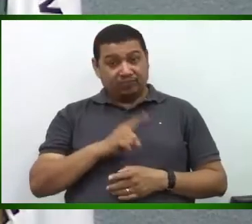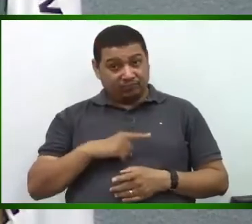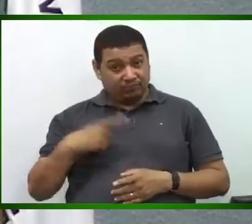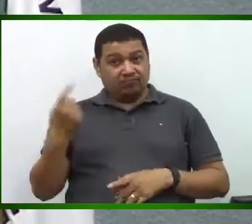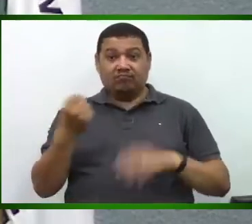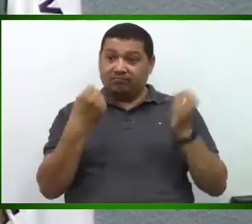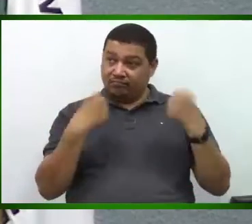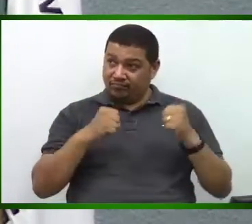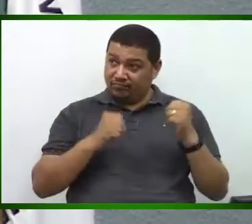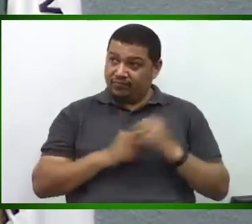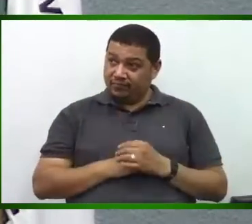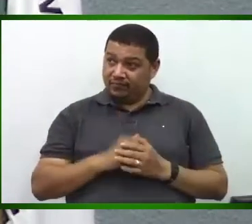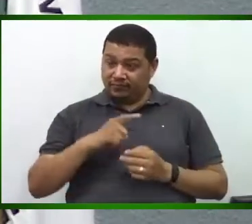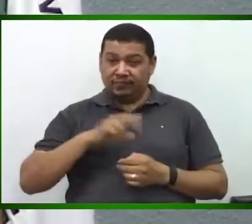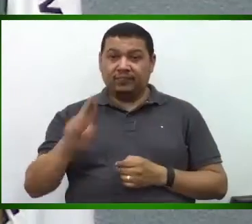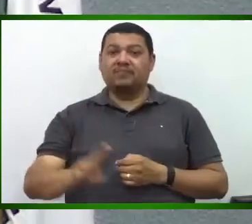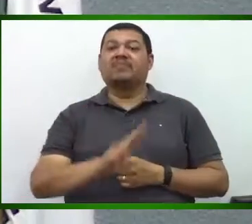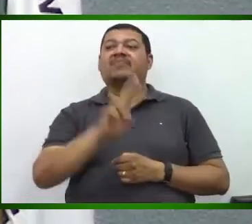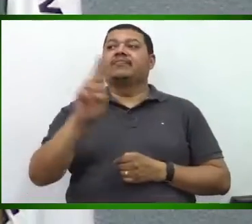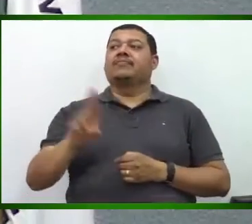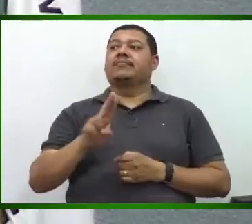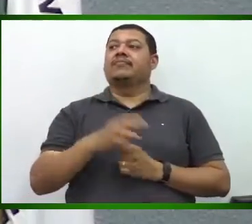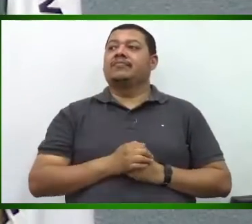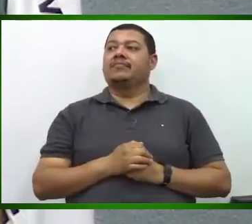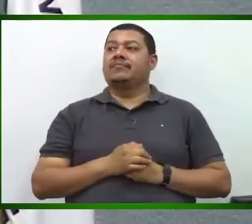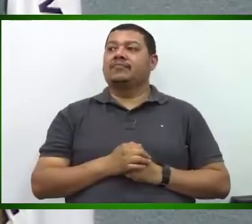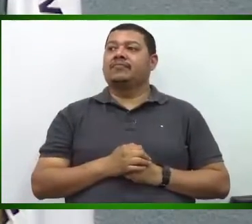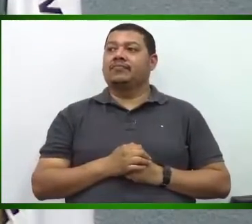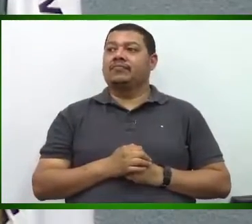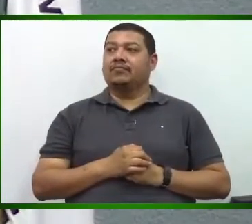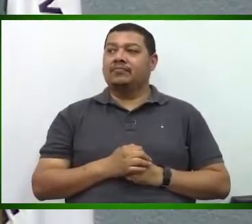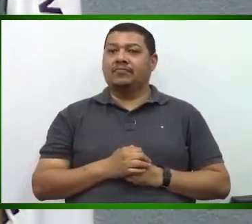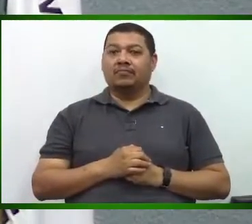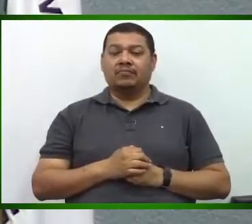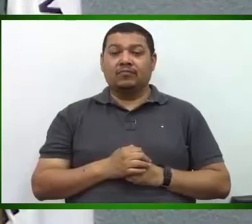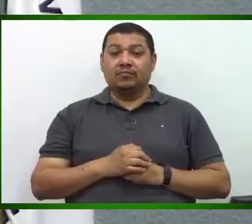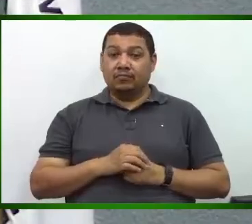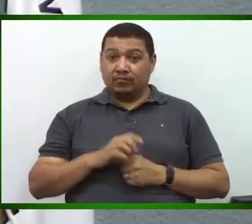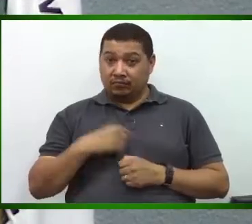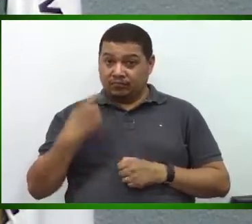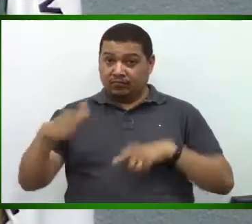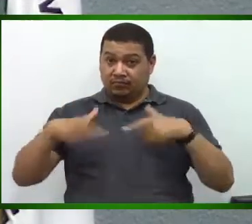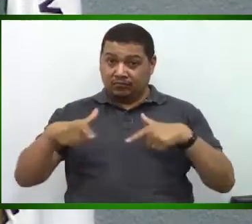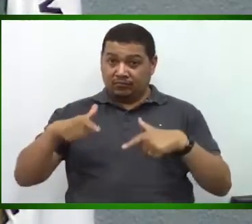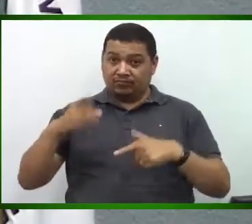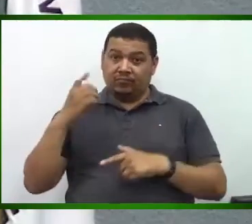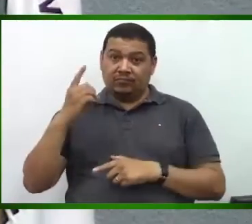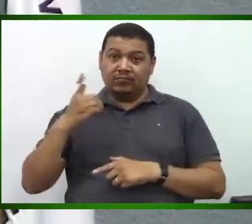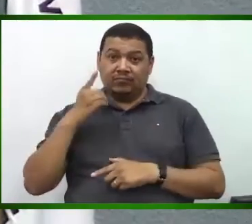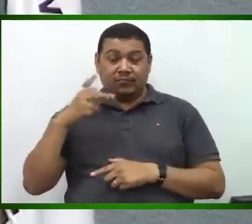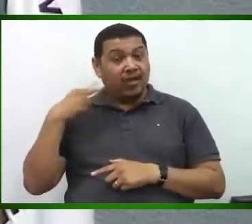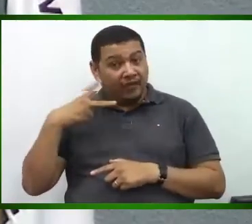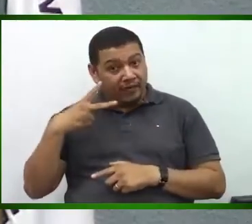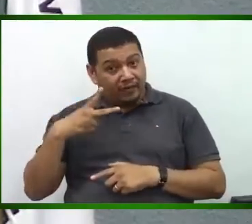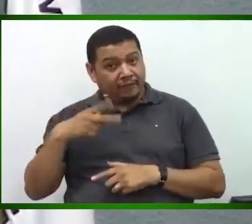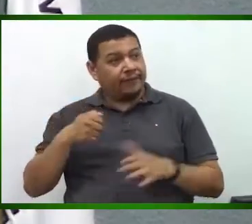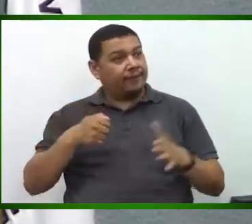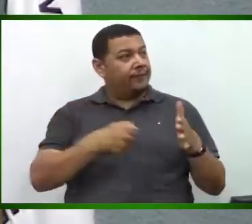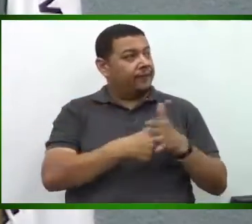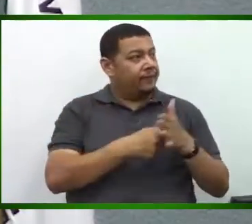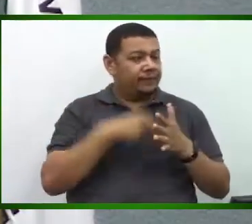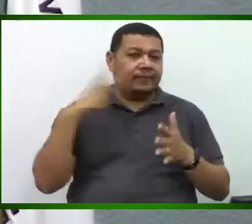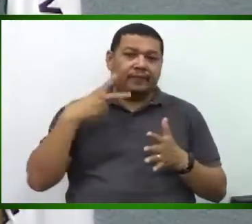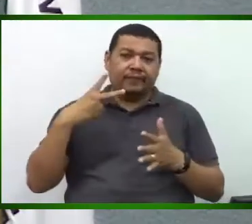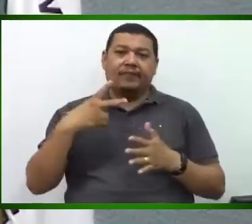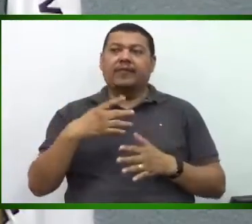usar o nosso mandato para poder cobrar o governador que não